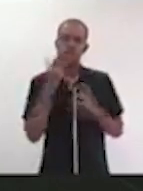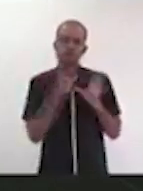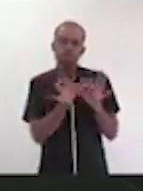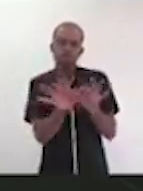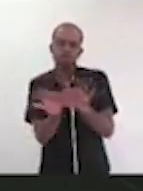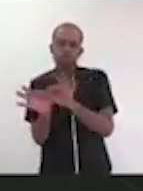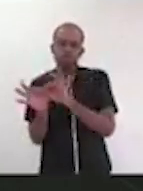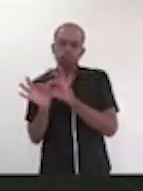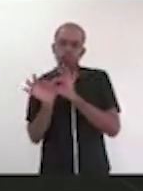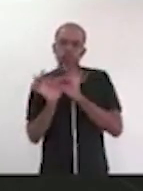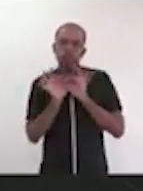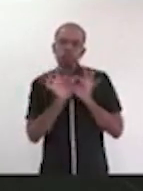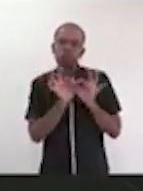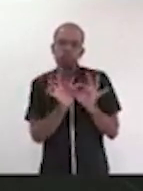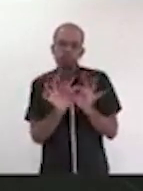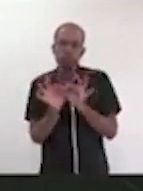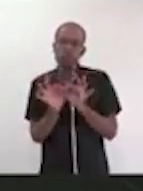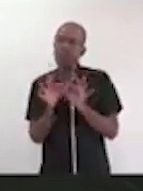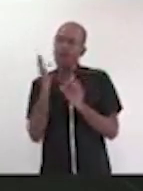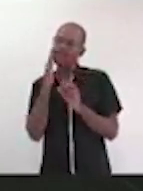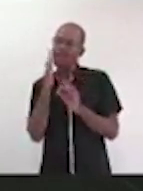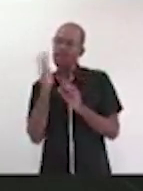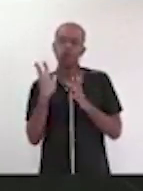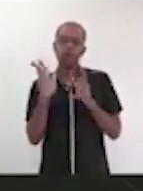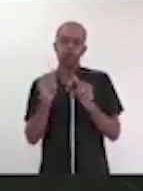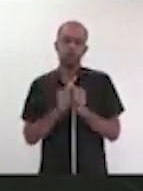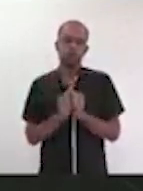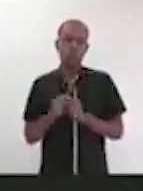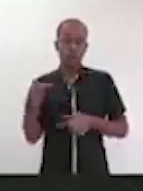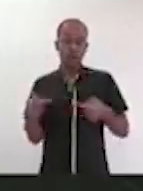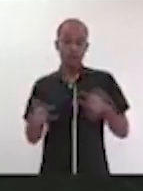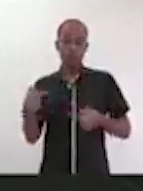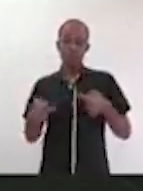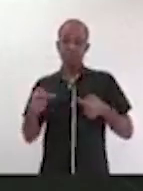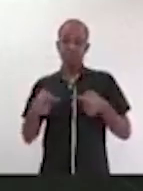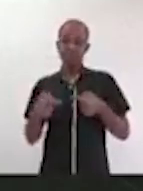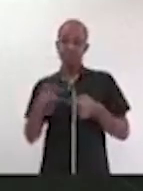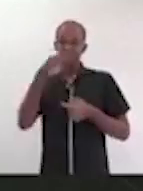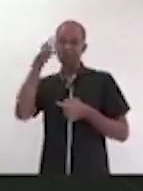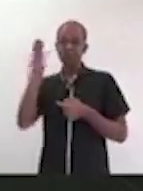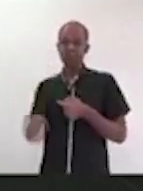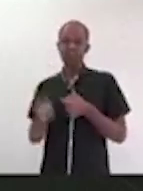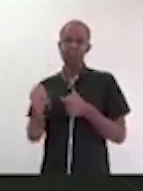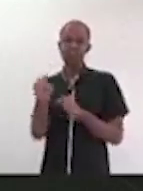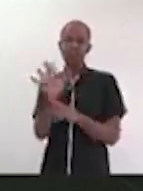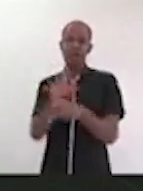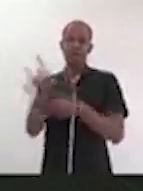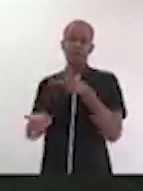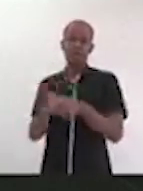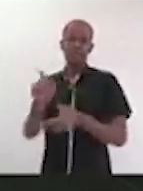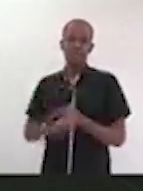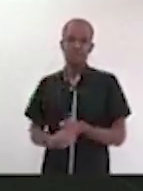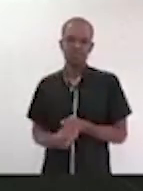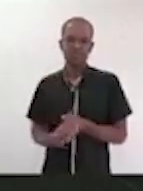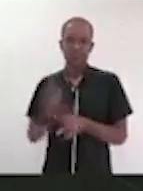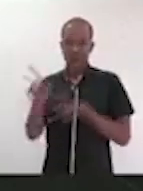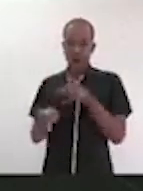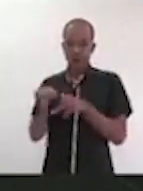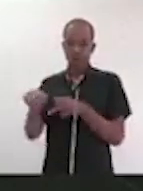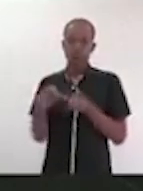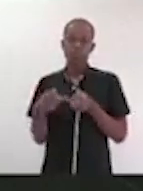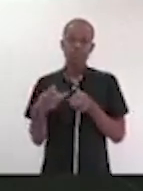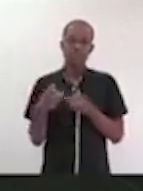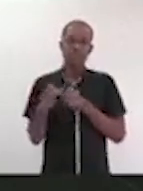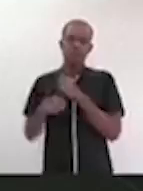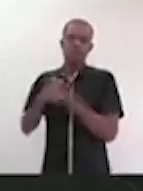mesmo sabendo que não é todo mundo, uma política que não estava a serviço da população. Uma população que viu que os anos iam passando